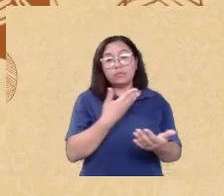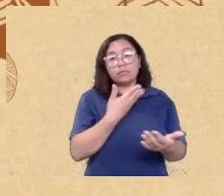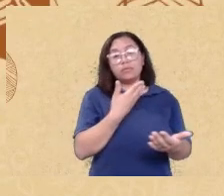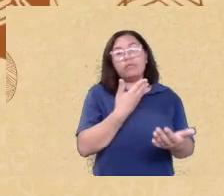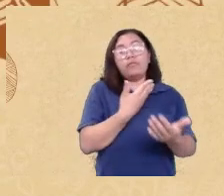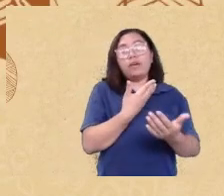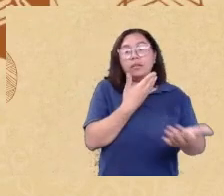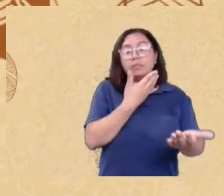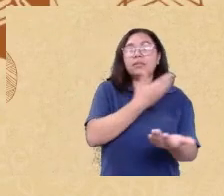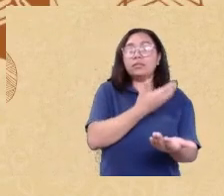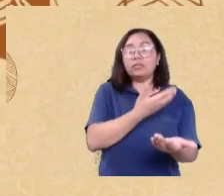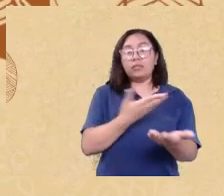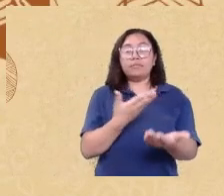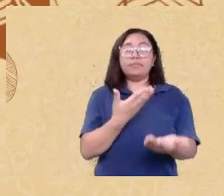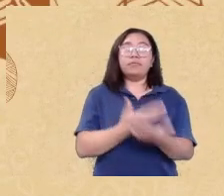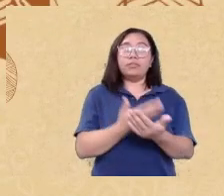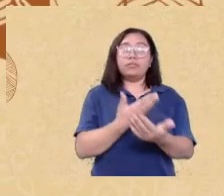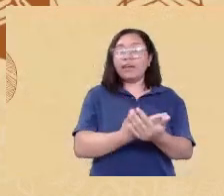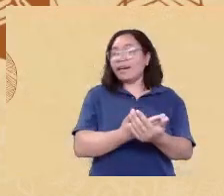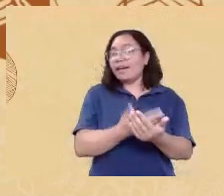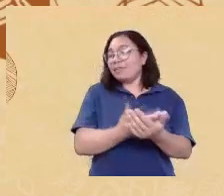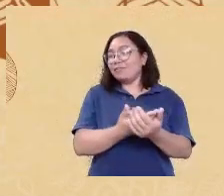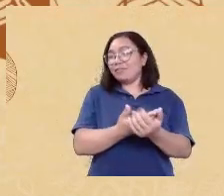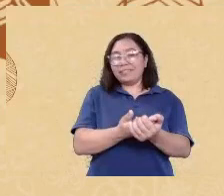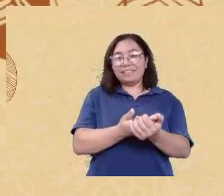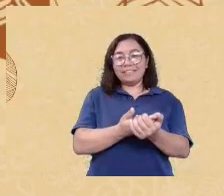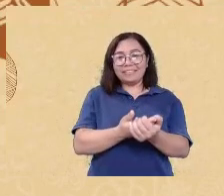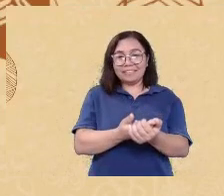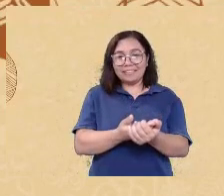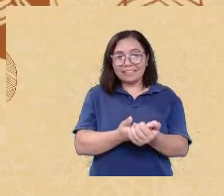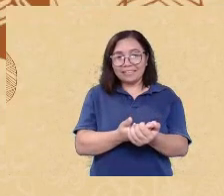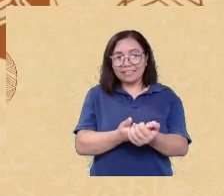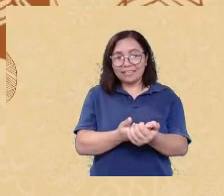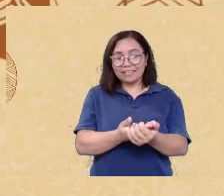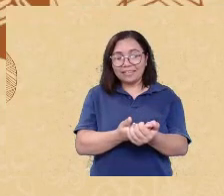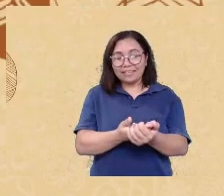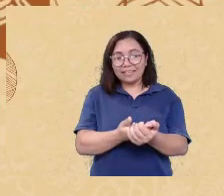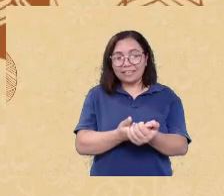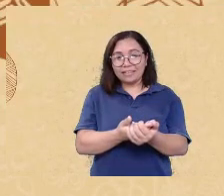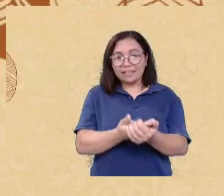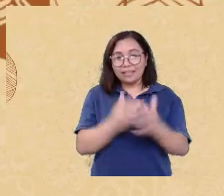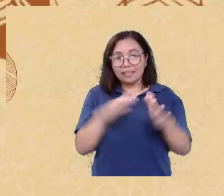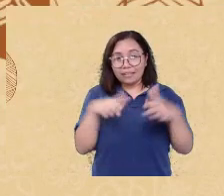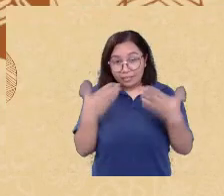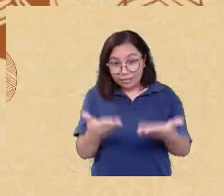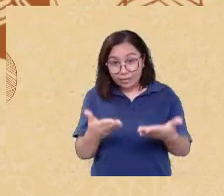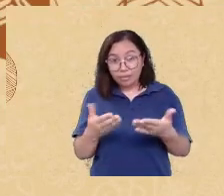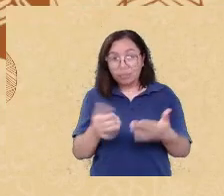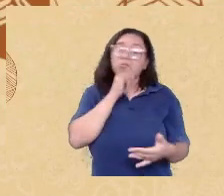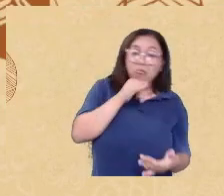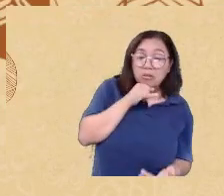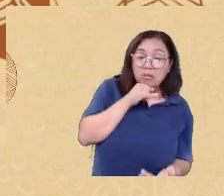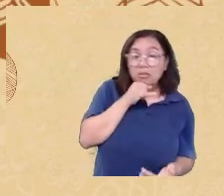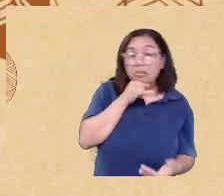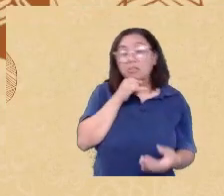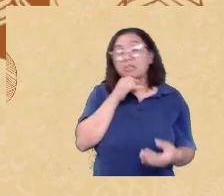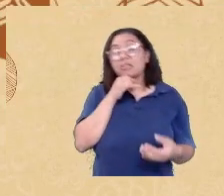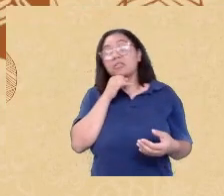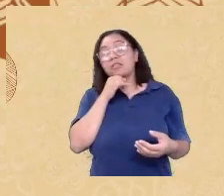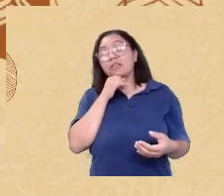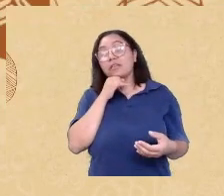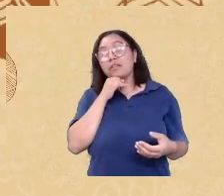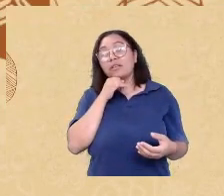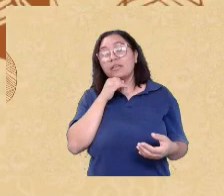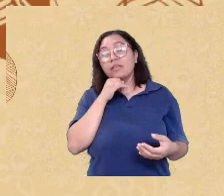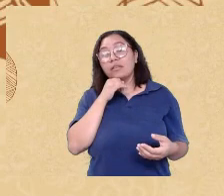cognitivos tanto no Brasil na Espanha como em Portugal aqui eu coloquei alguns exemplos como Calculares o ALMA o Zarek